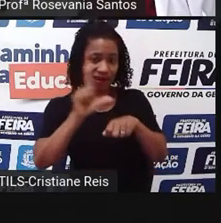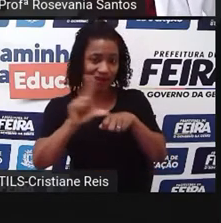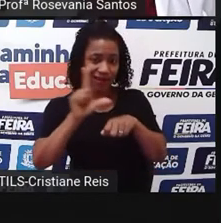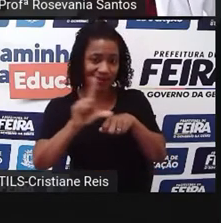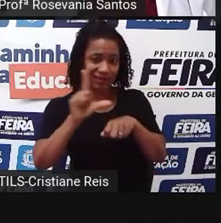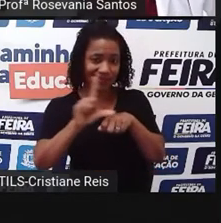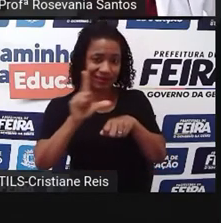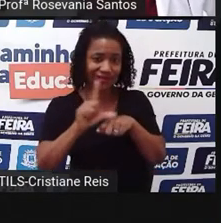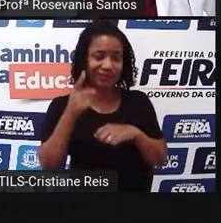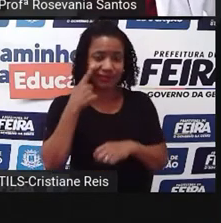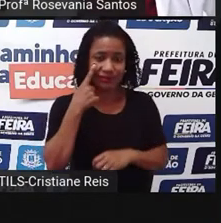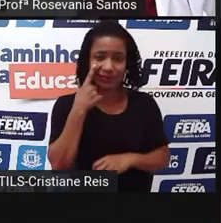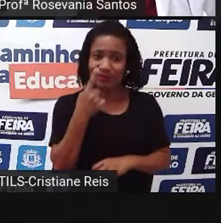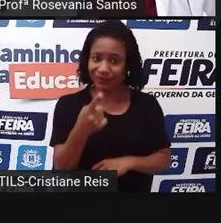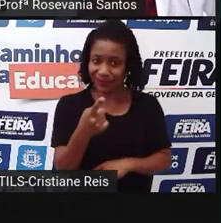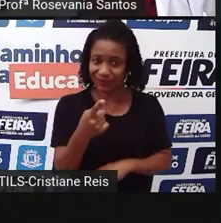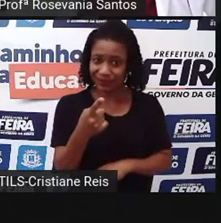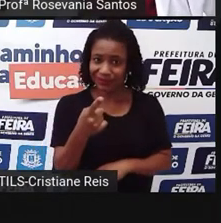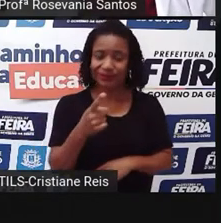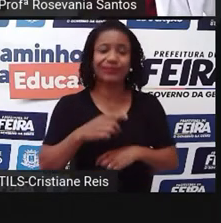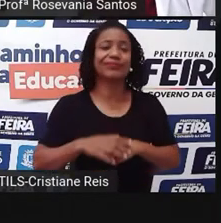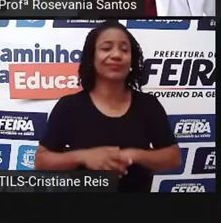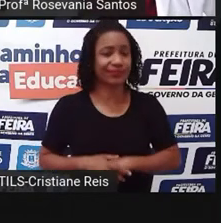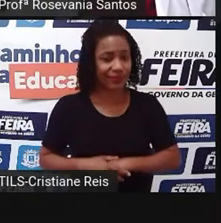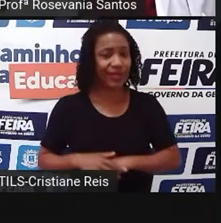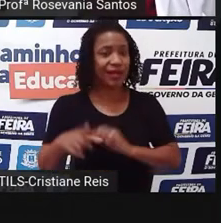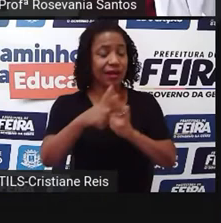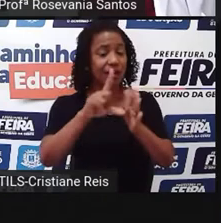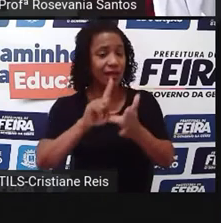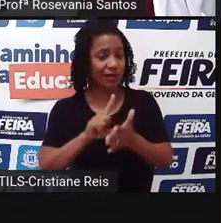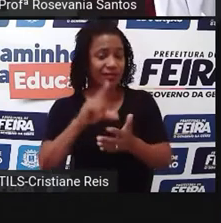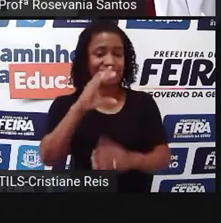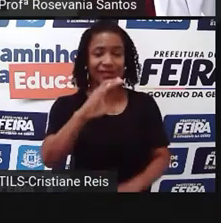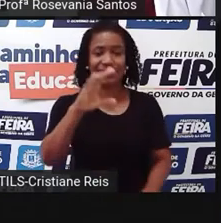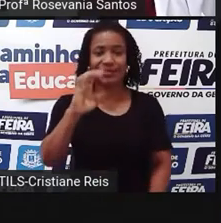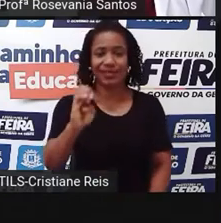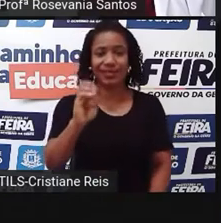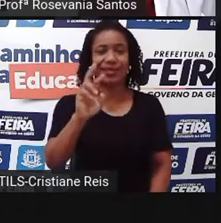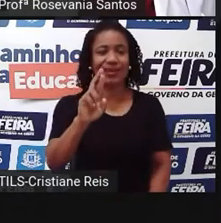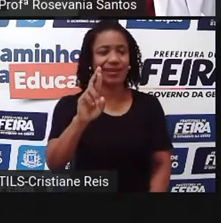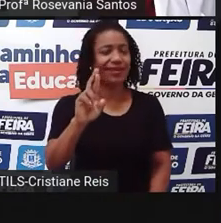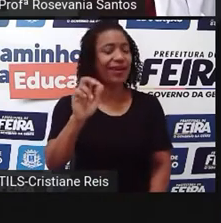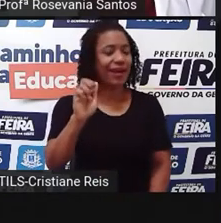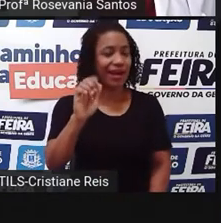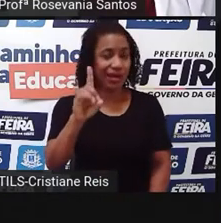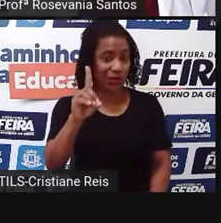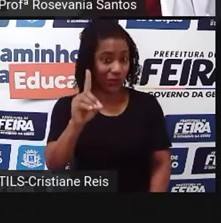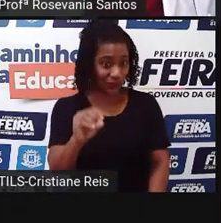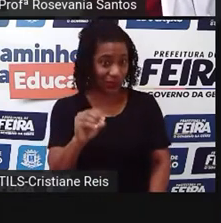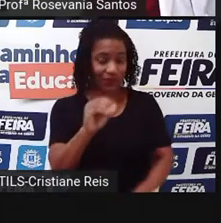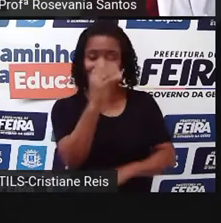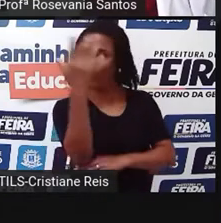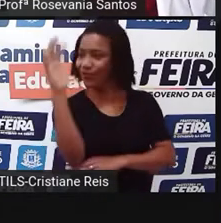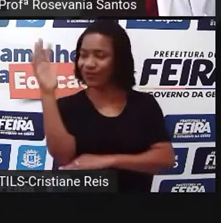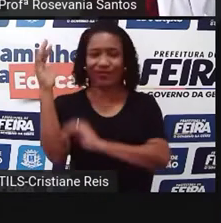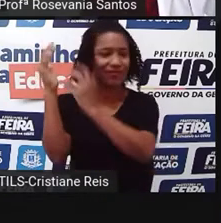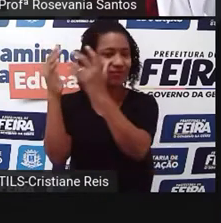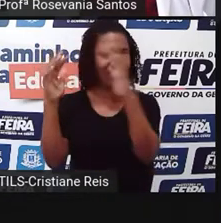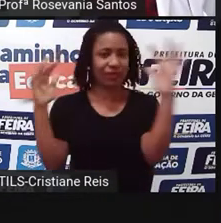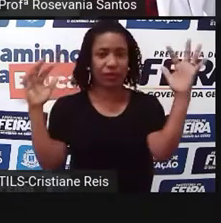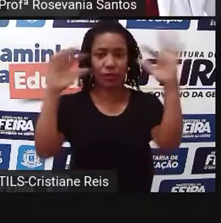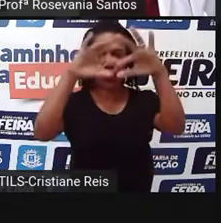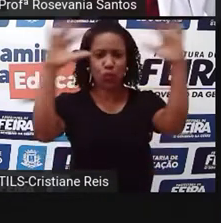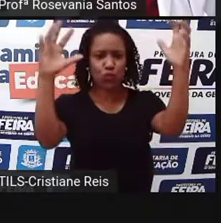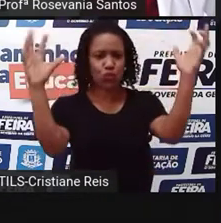aí, né? O que a gente tinha esse espaço aqui de cerrado, isso aqui tudo de floreste, na vegetação original. Nós já estamos